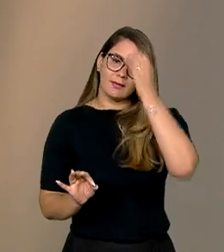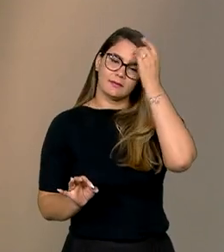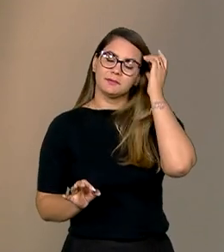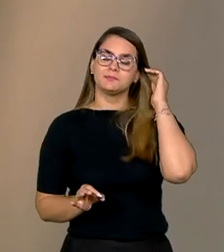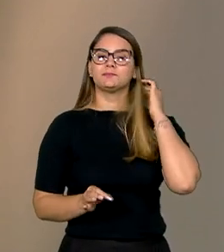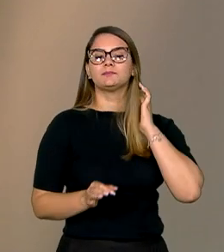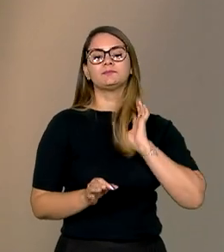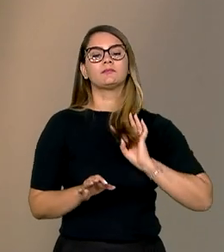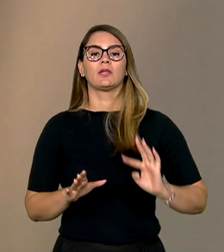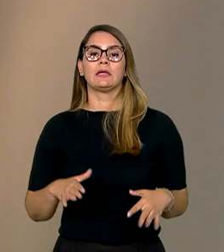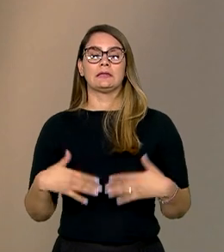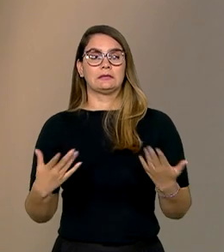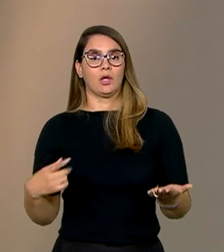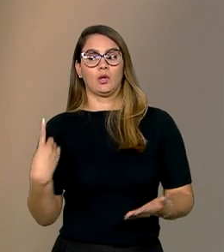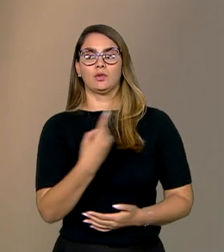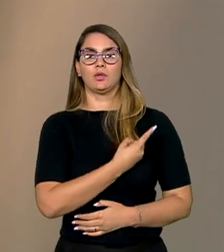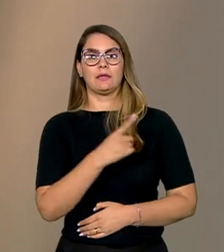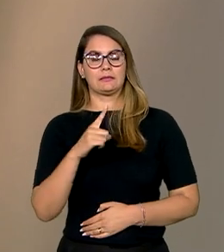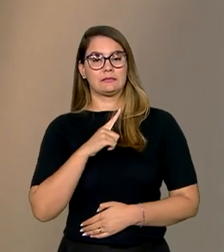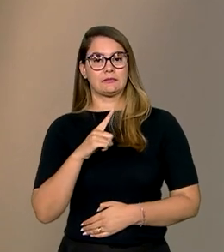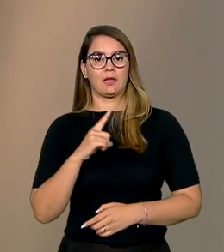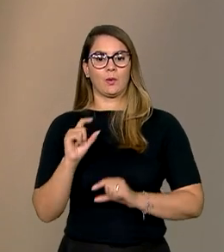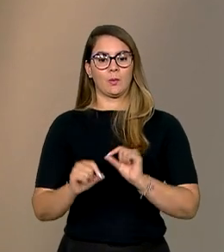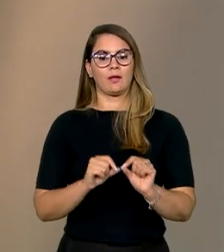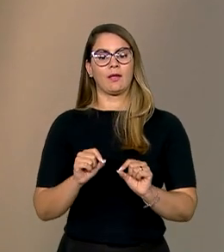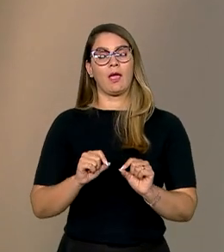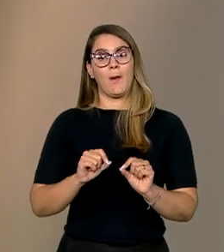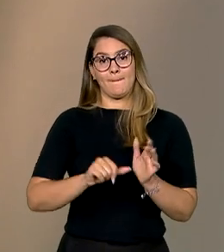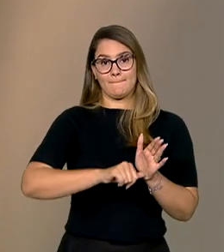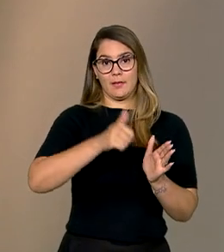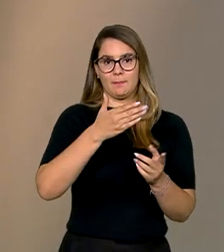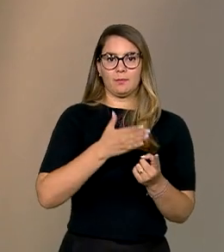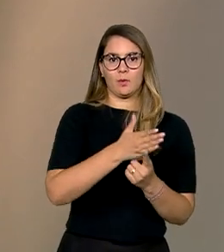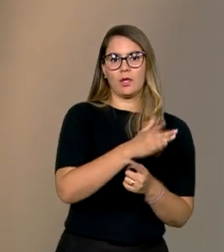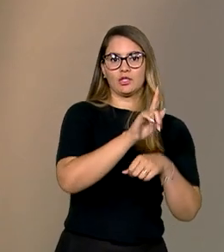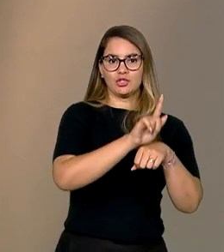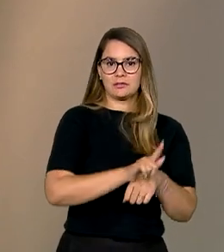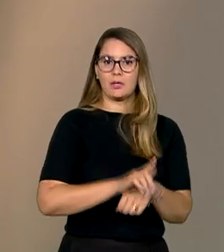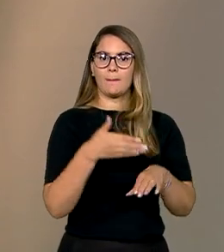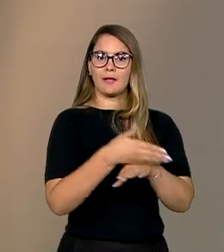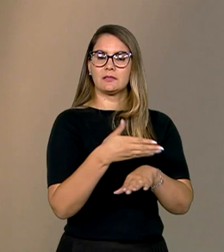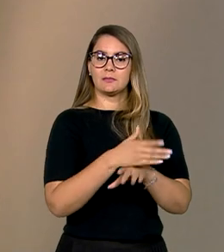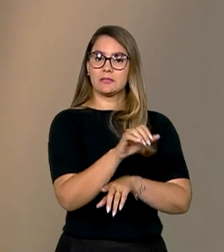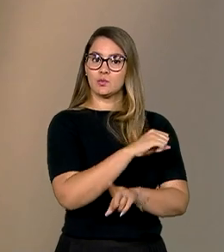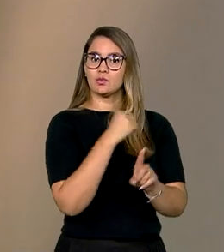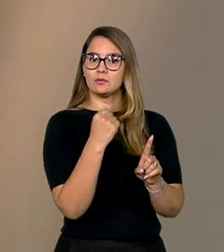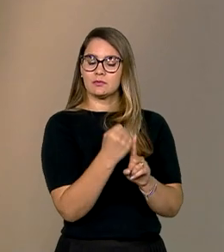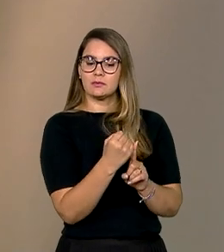desconhecimento. Então, o que a gente tem nesse primeiro eixo, né? Gestão e participação social,